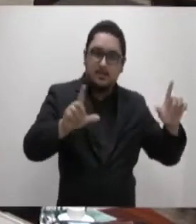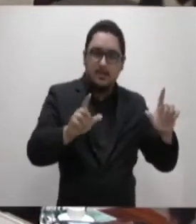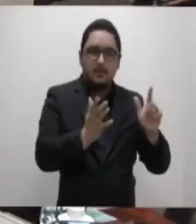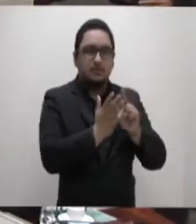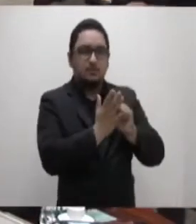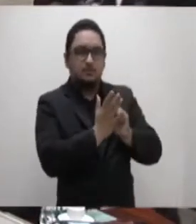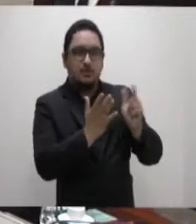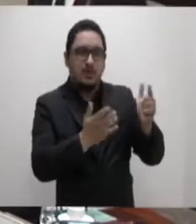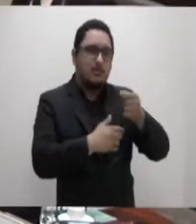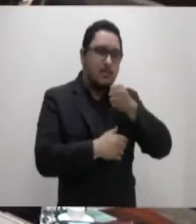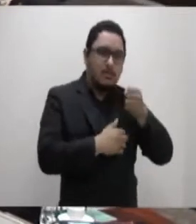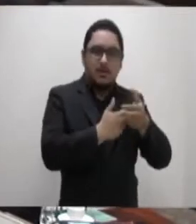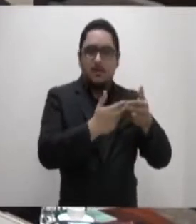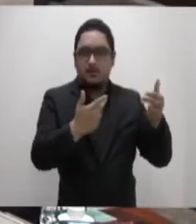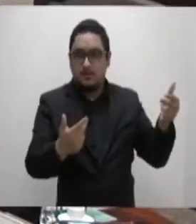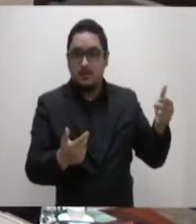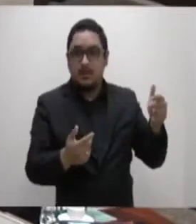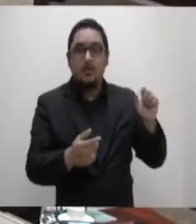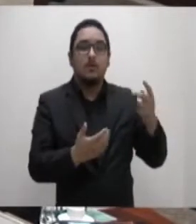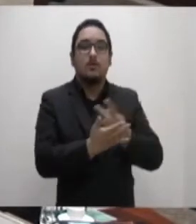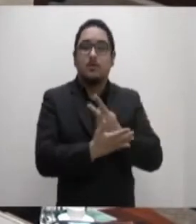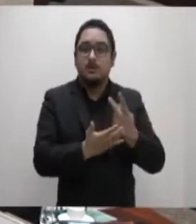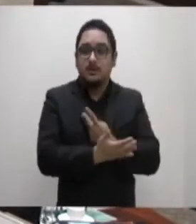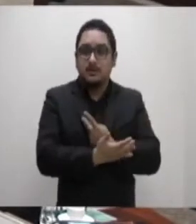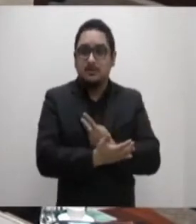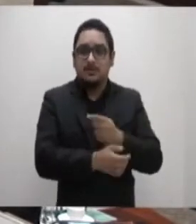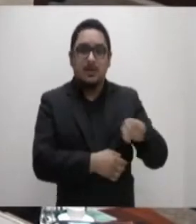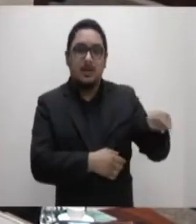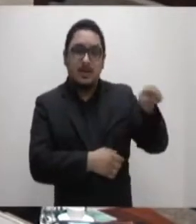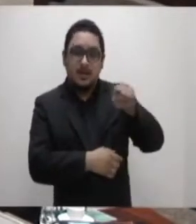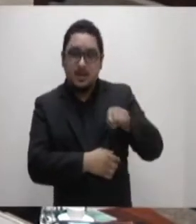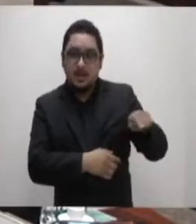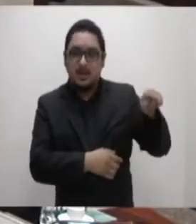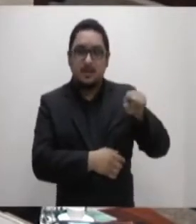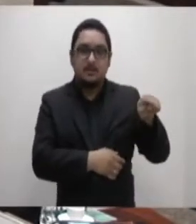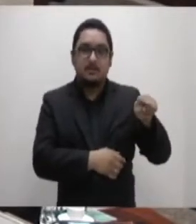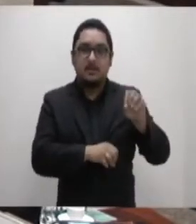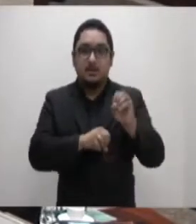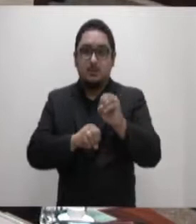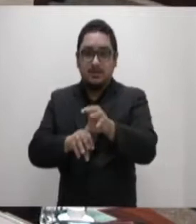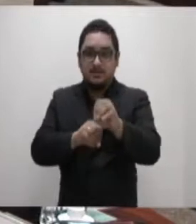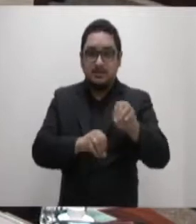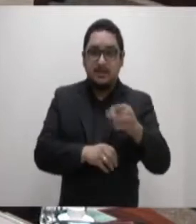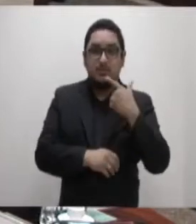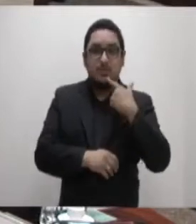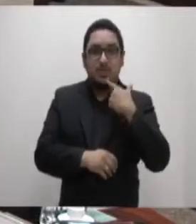professores estão abrindo espaço para o ensino da chamada, presidente, linguagem neutra,